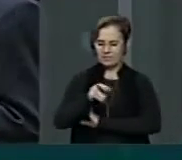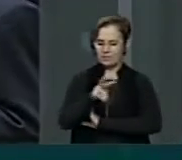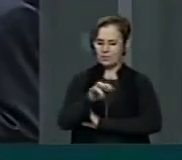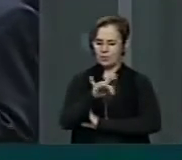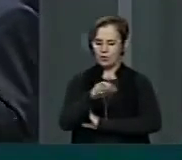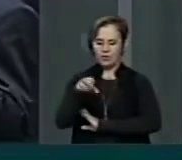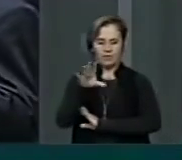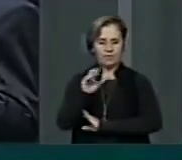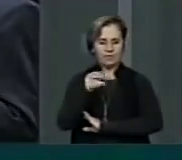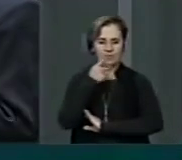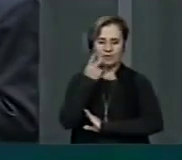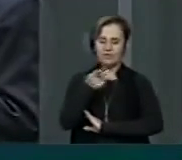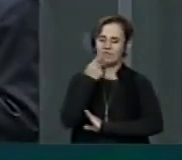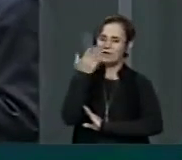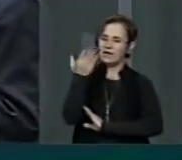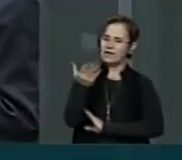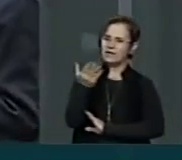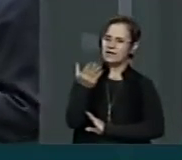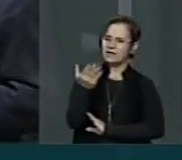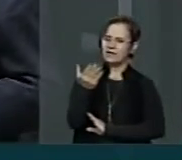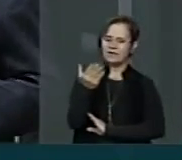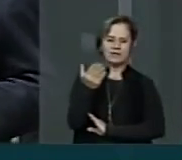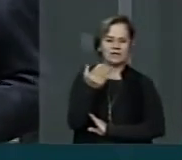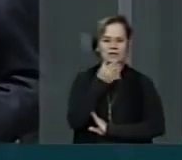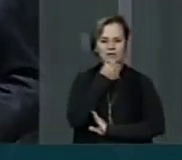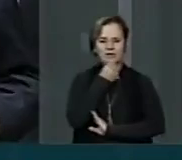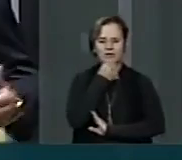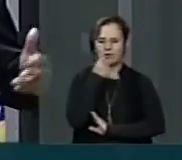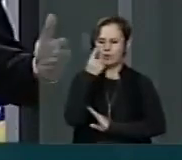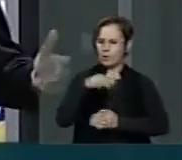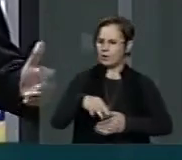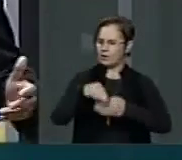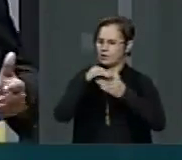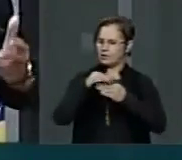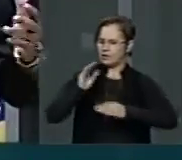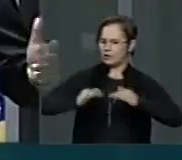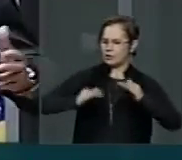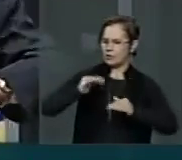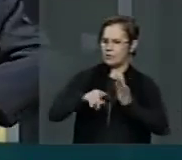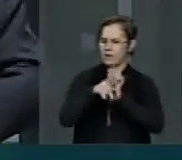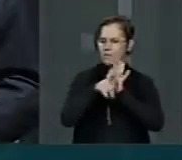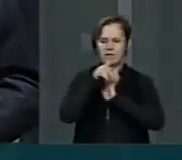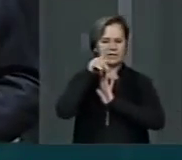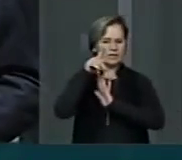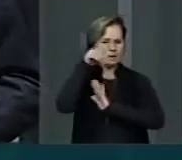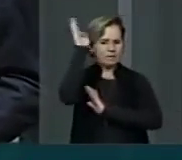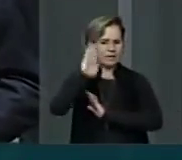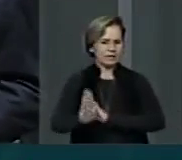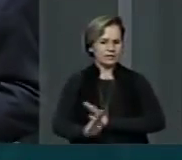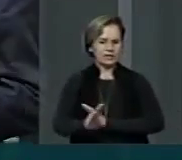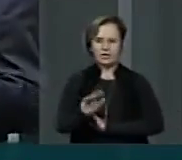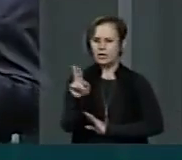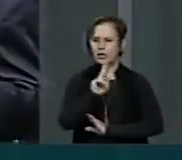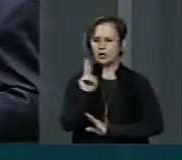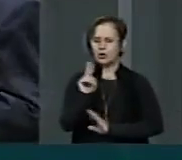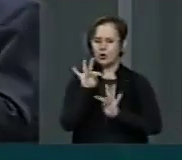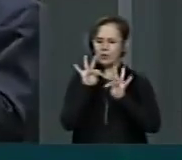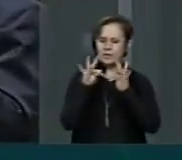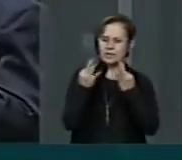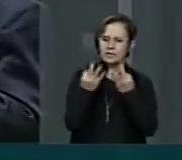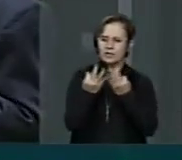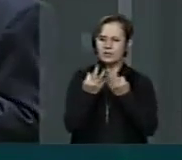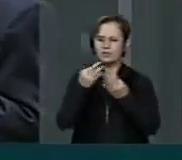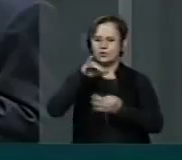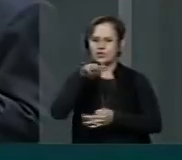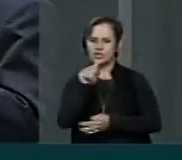o Fausto Baidu, que é um dos maiores líderes de uma banda brasileira chamada Tribo de Já, que nasceu nos guetos de São Luís do